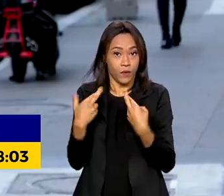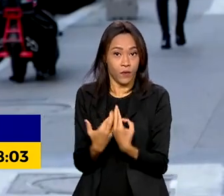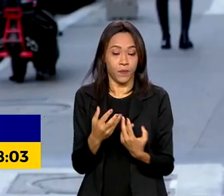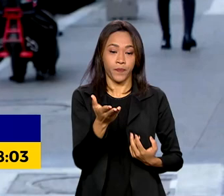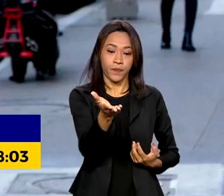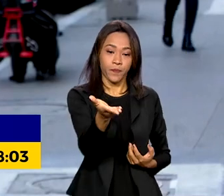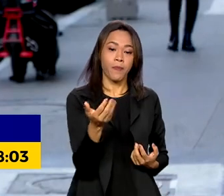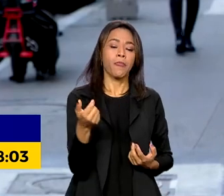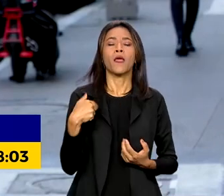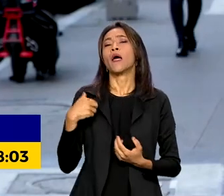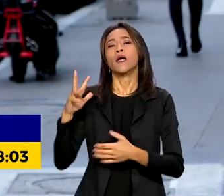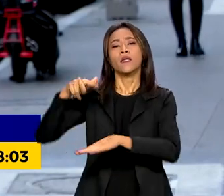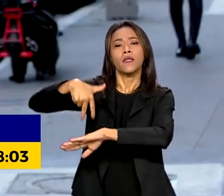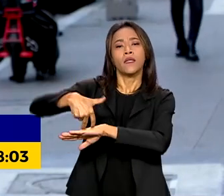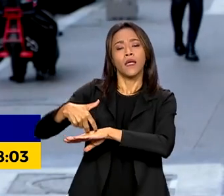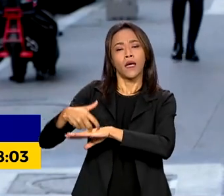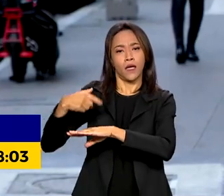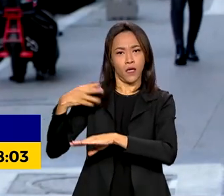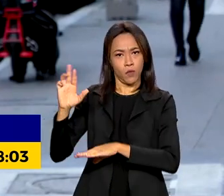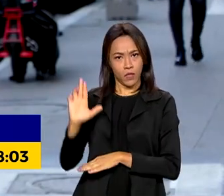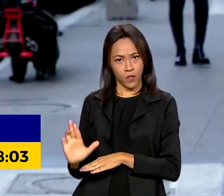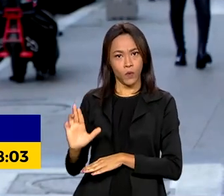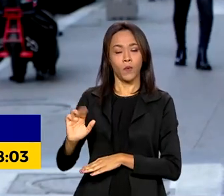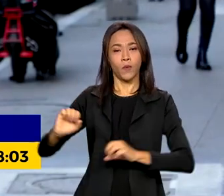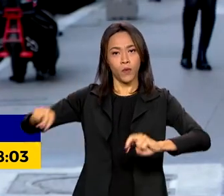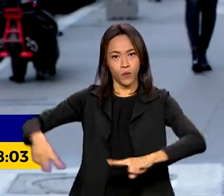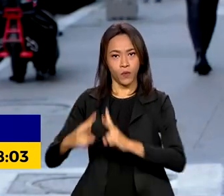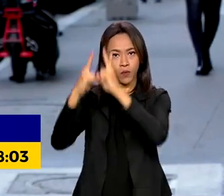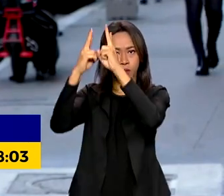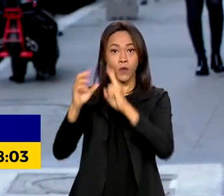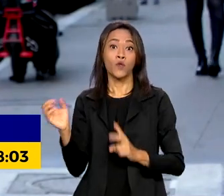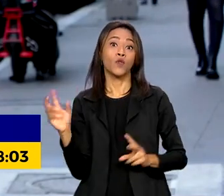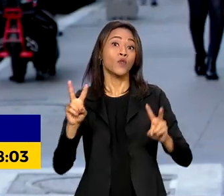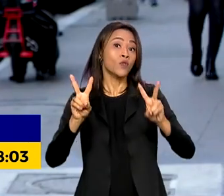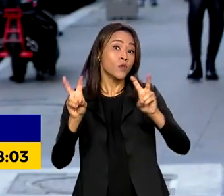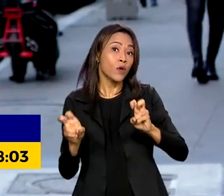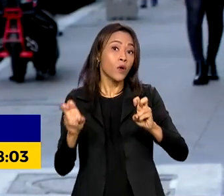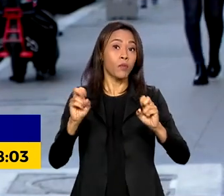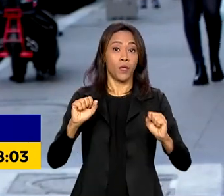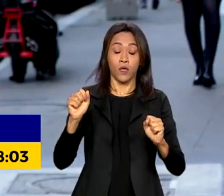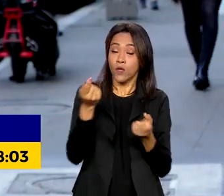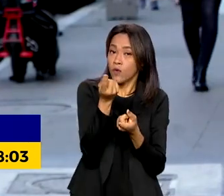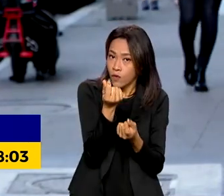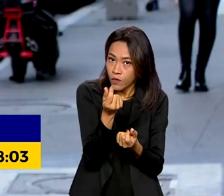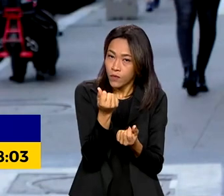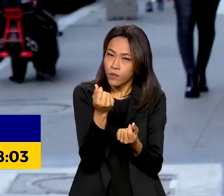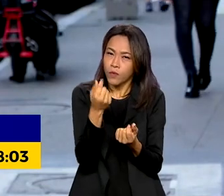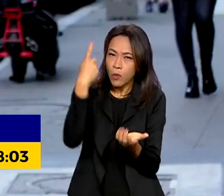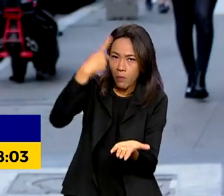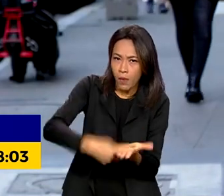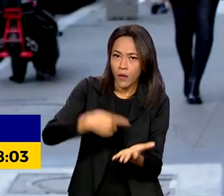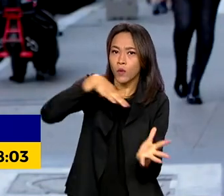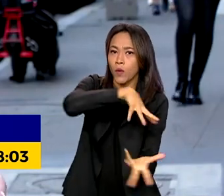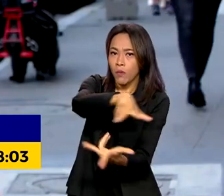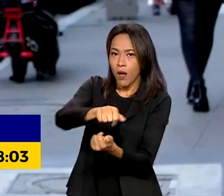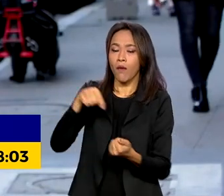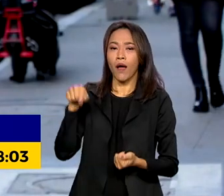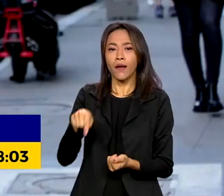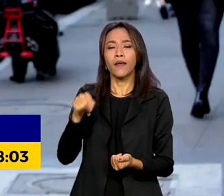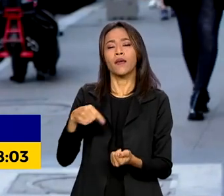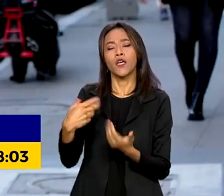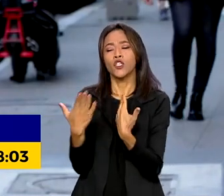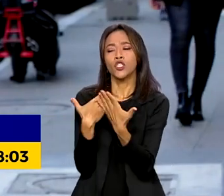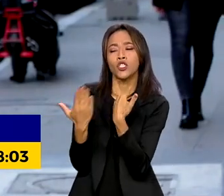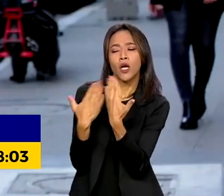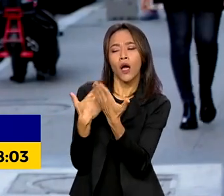para participar da cúpula Novo Pacto Financeiro Global. A presença do presidente aqui marca a retomada do diálogo entre Brasil e